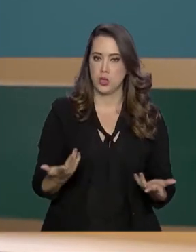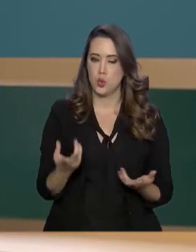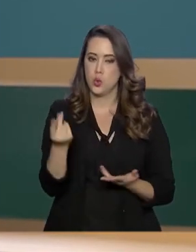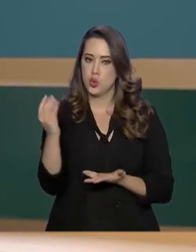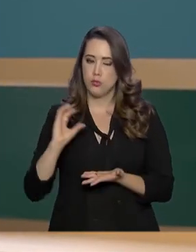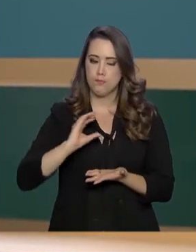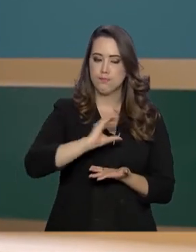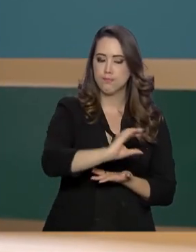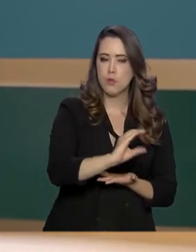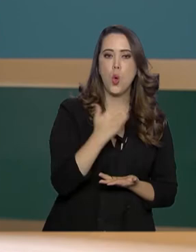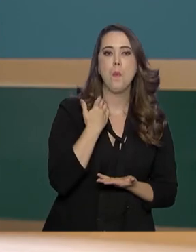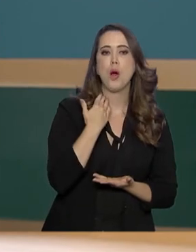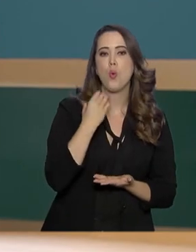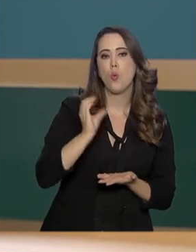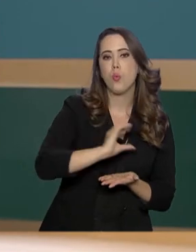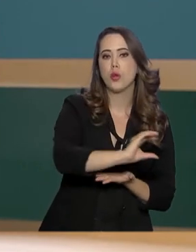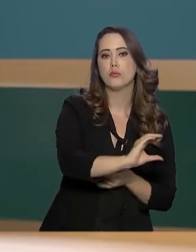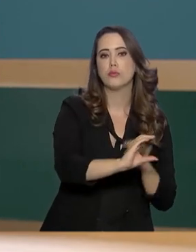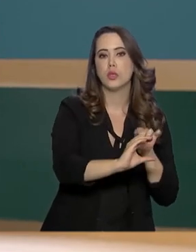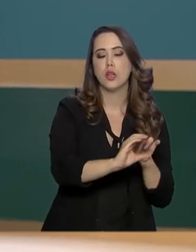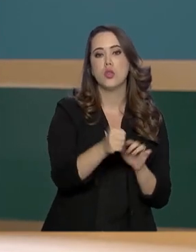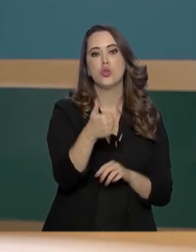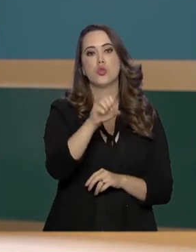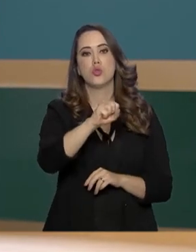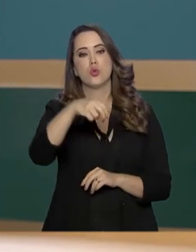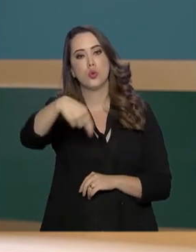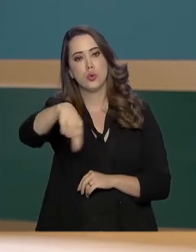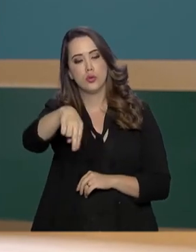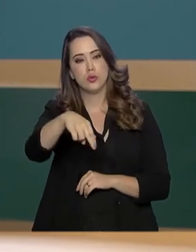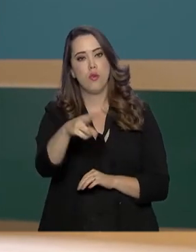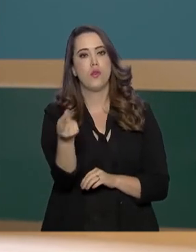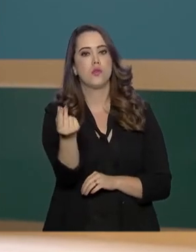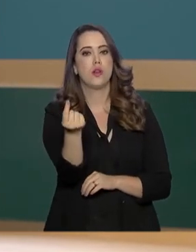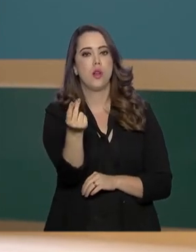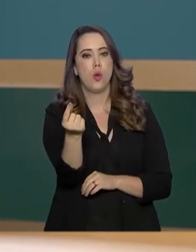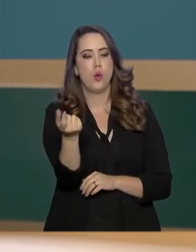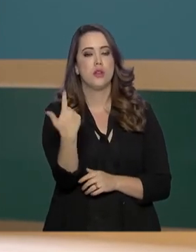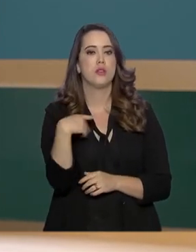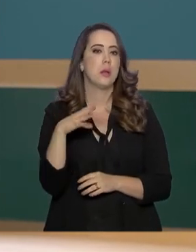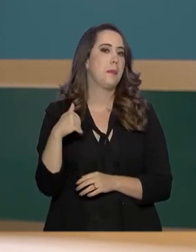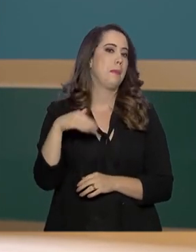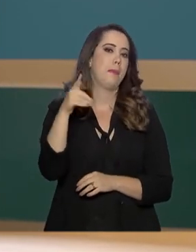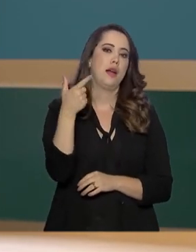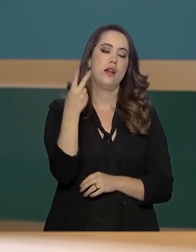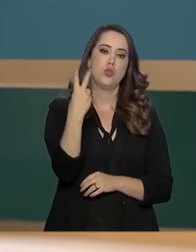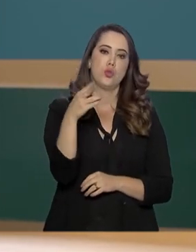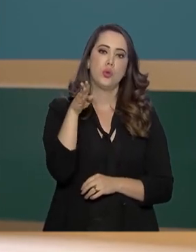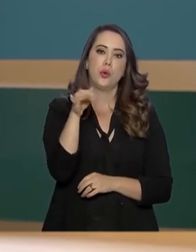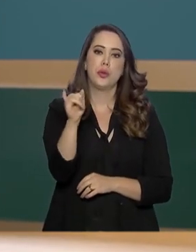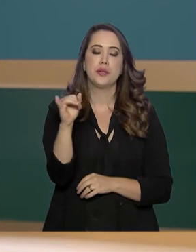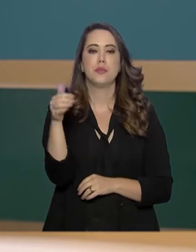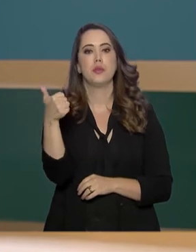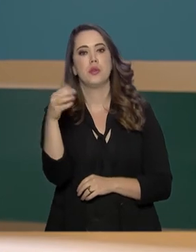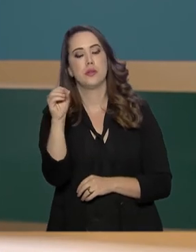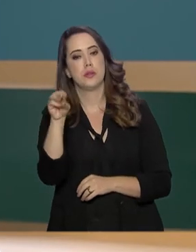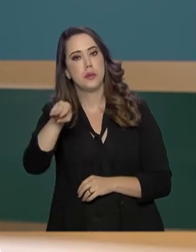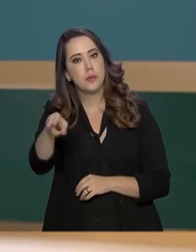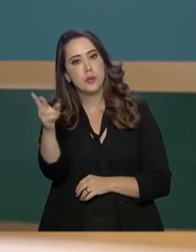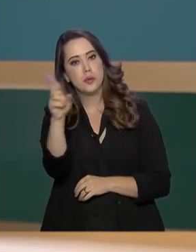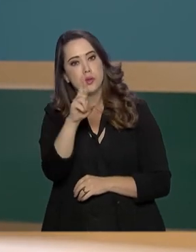crédito bancário será no dia 18 de novembro. Os valores das restituições somam R$,1 bilhões